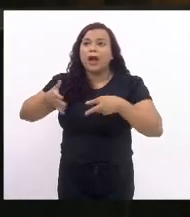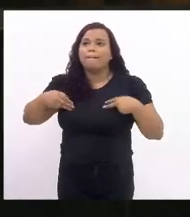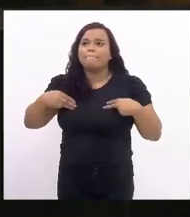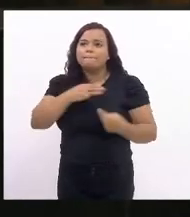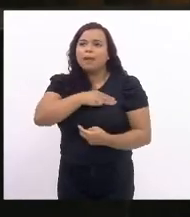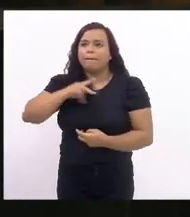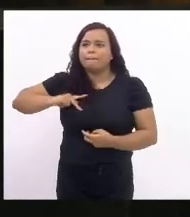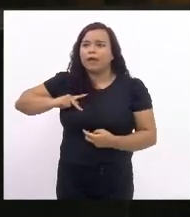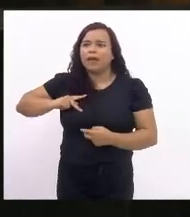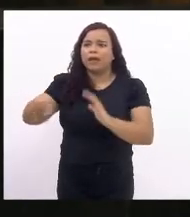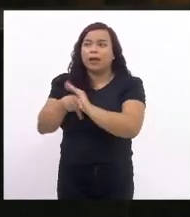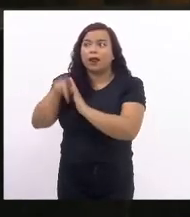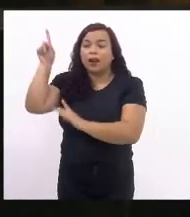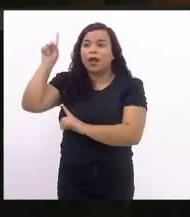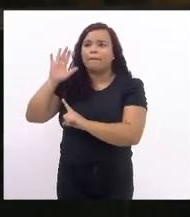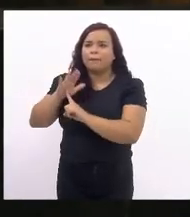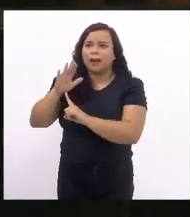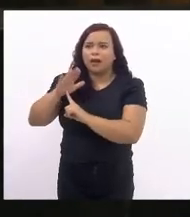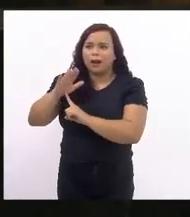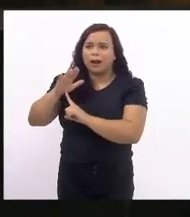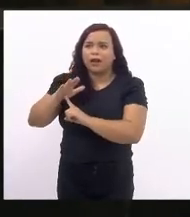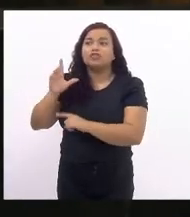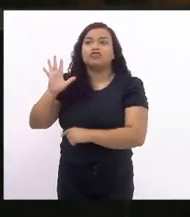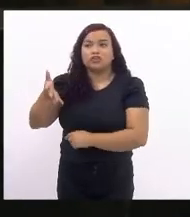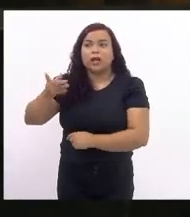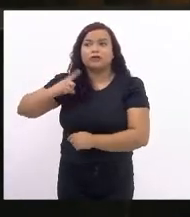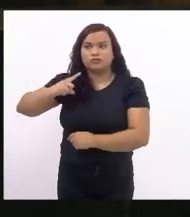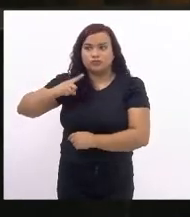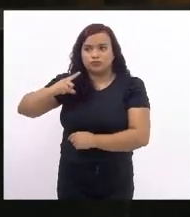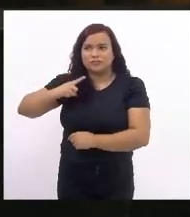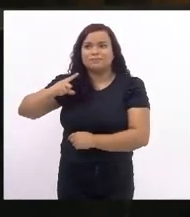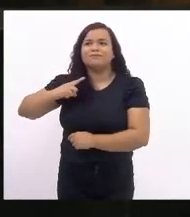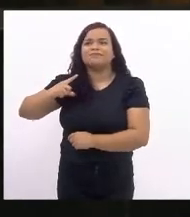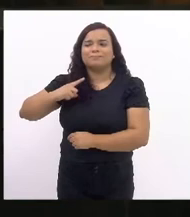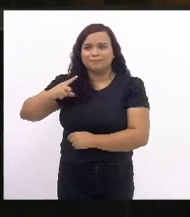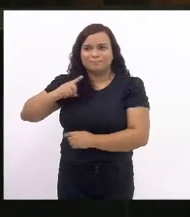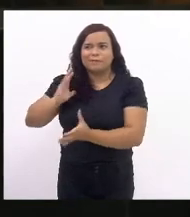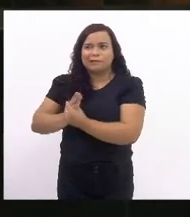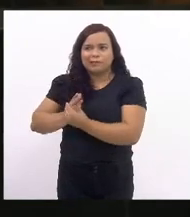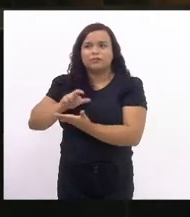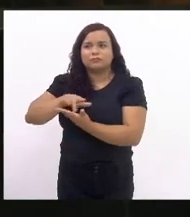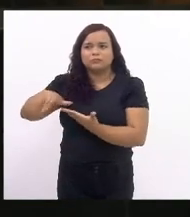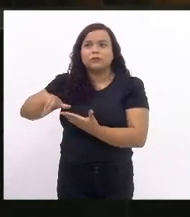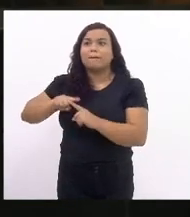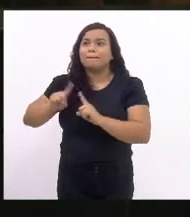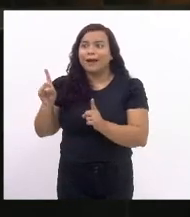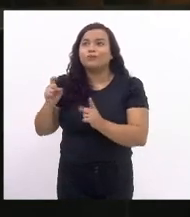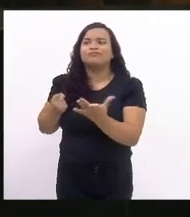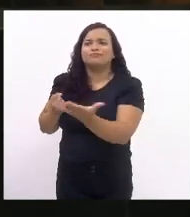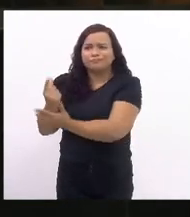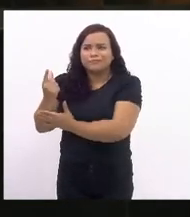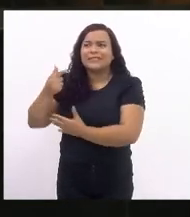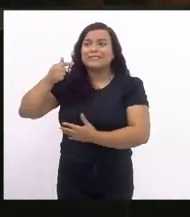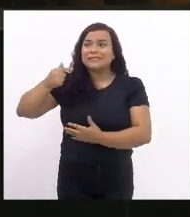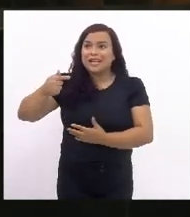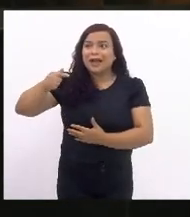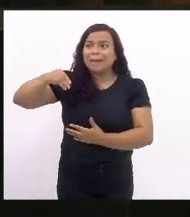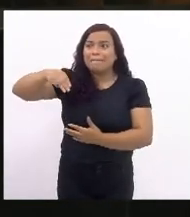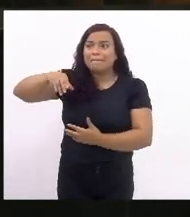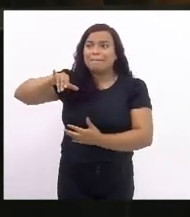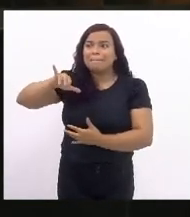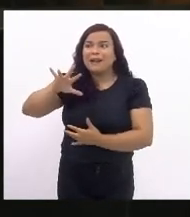Paraná, e mesmo assim ele efetuou a compra de 7 milhões em tablets.